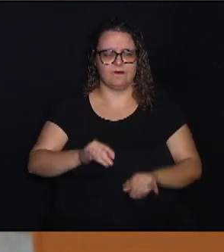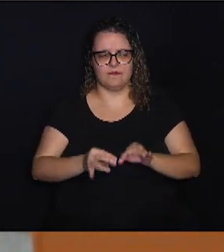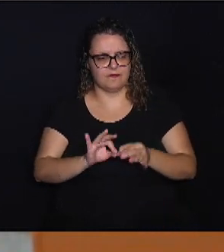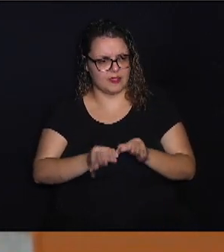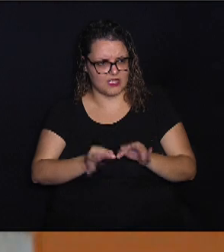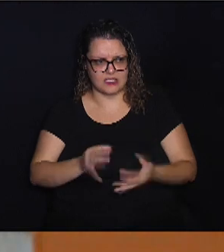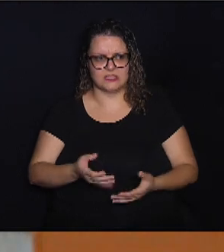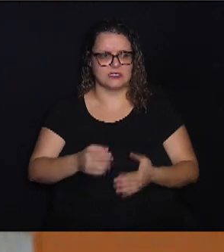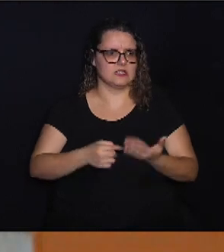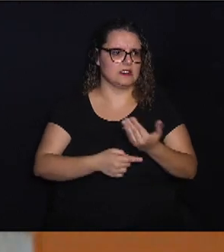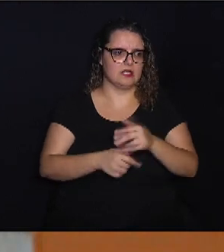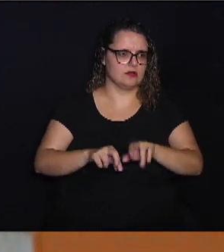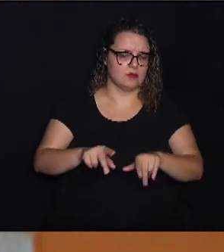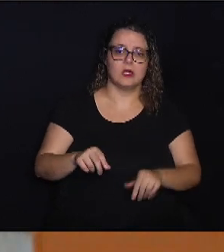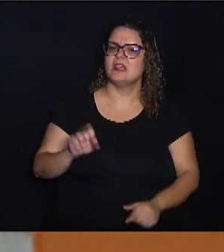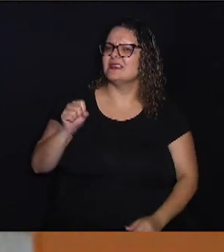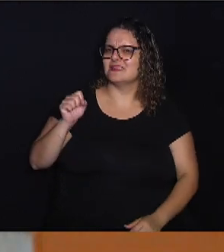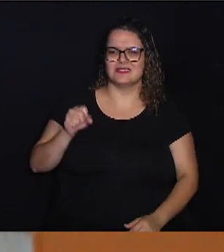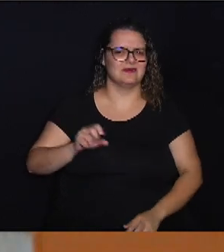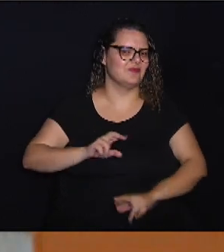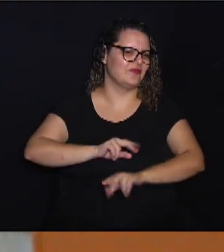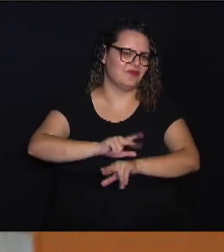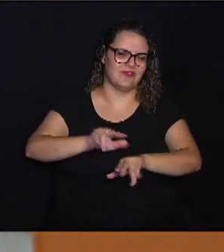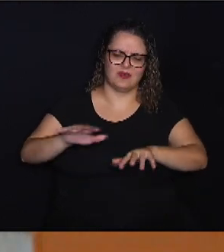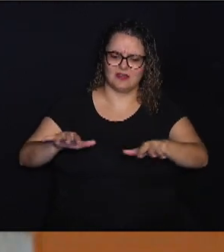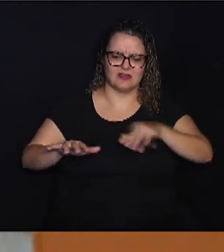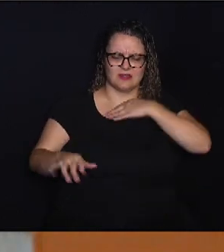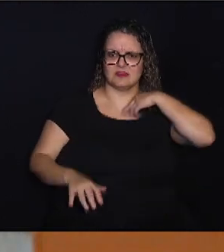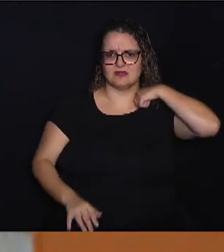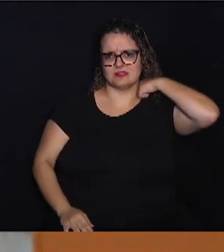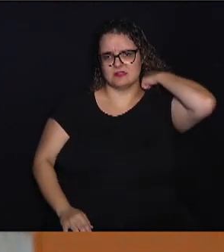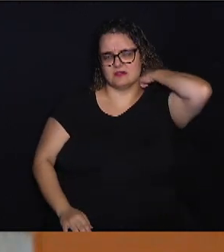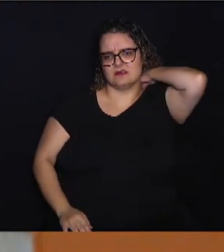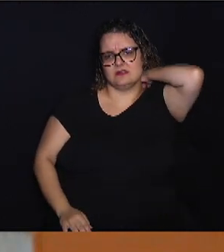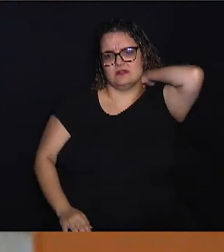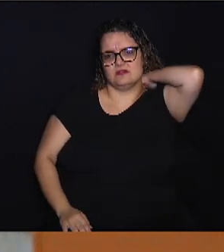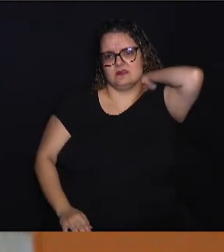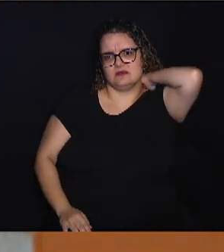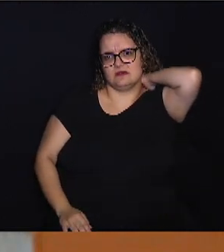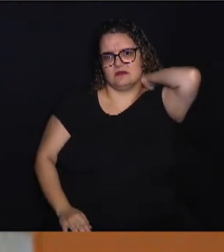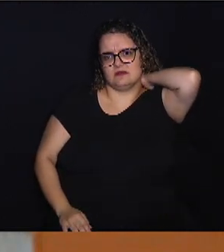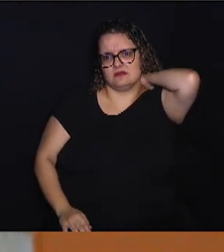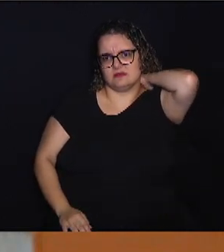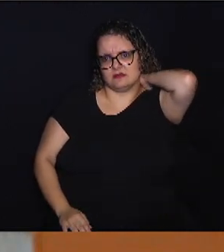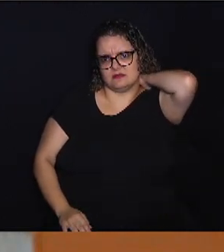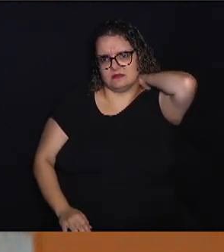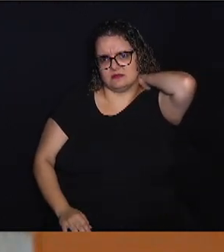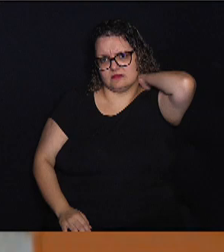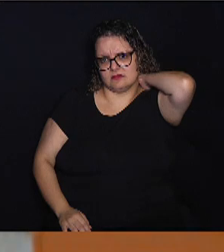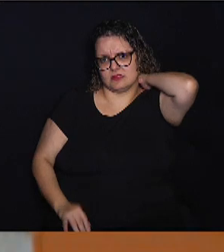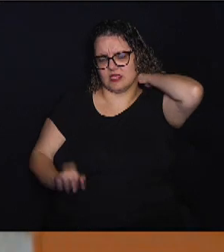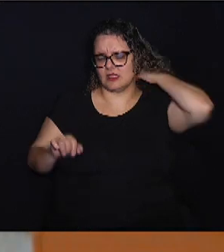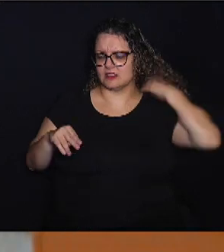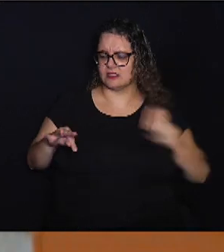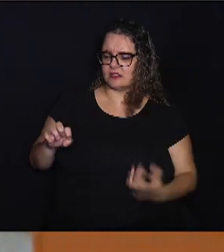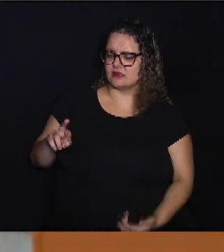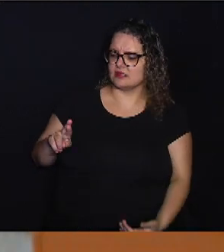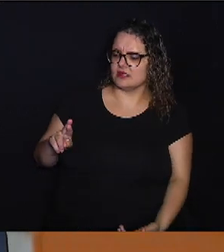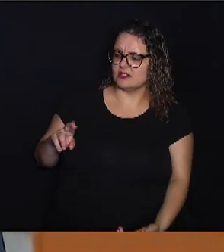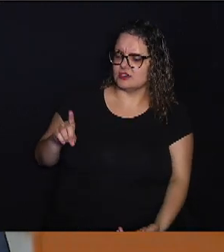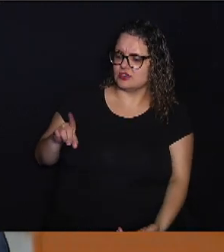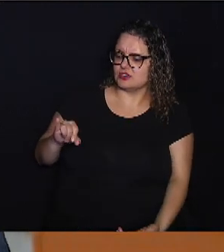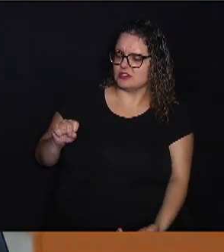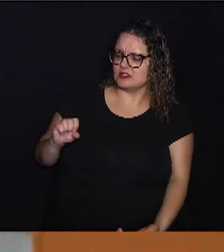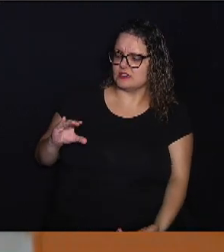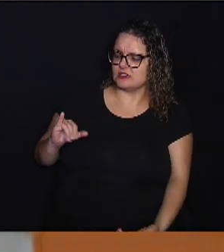tecnologia. É, não, aqui são várias áreas, né? Eles têm... a gente não divide... é bem interdisciplinar, a gente divide em ciências da